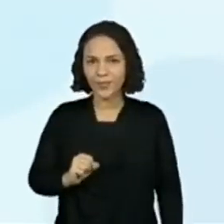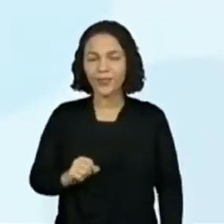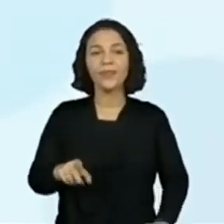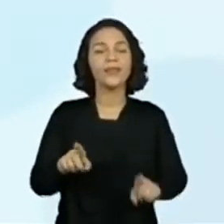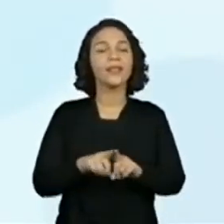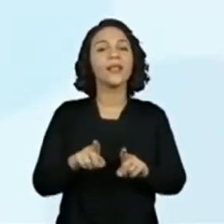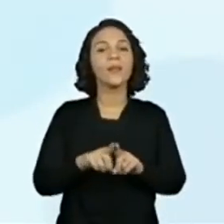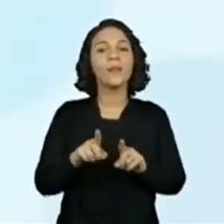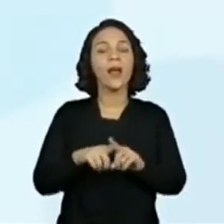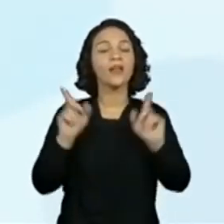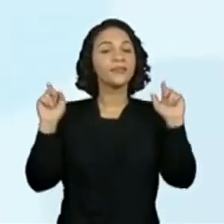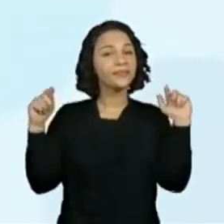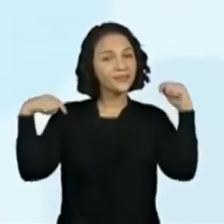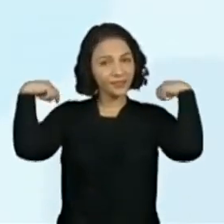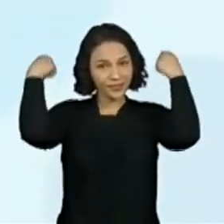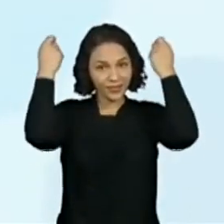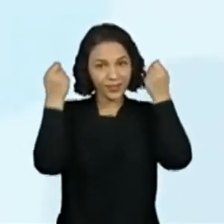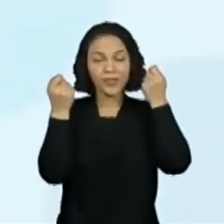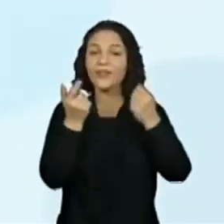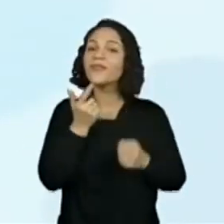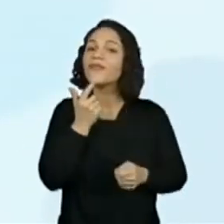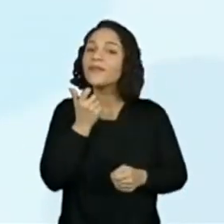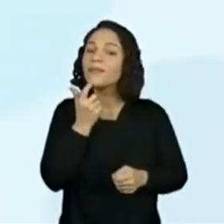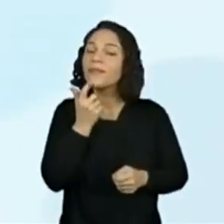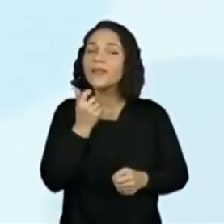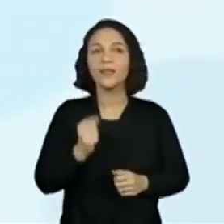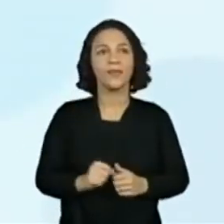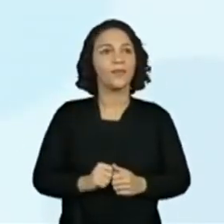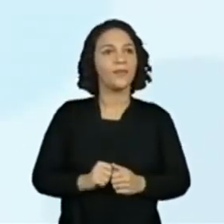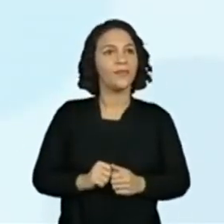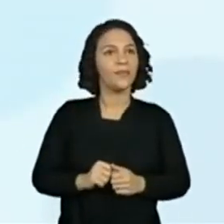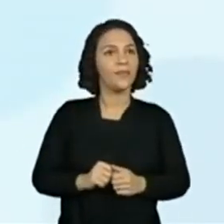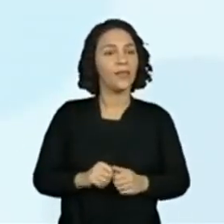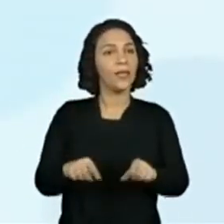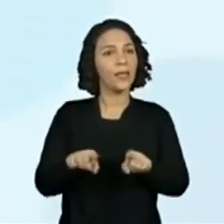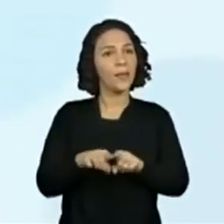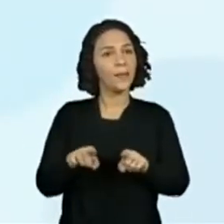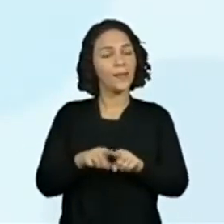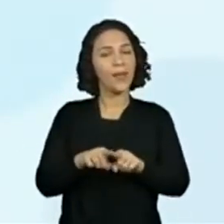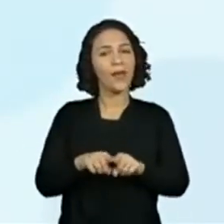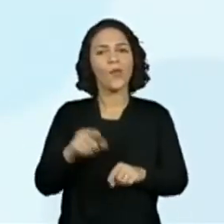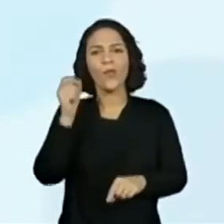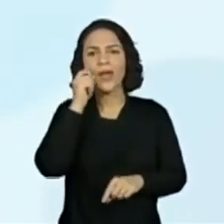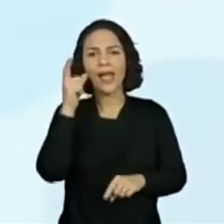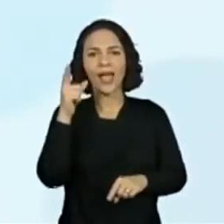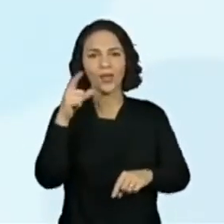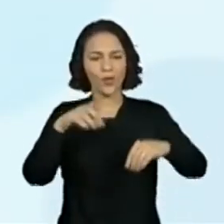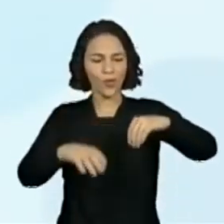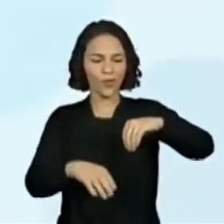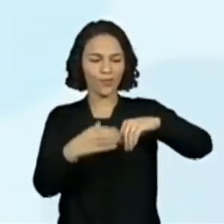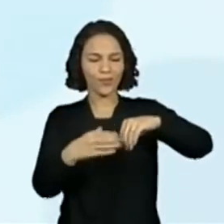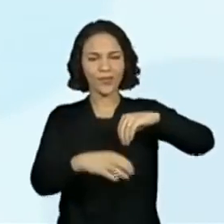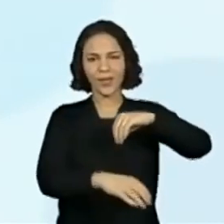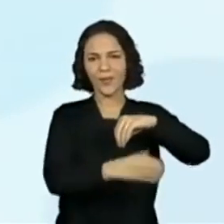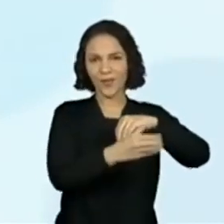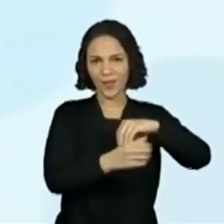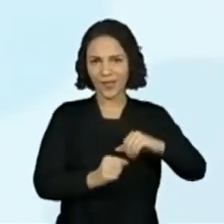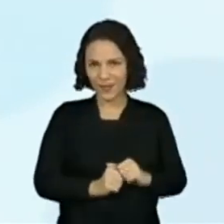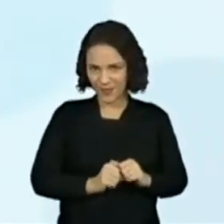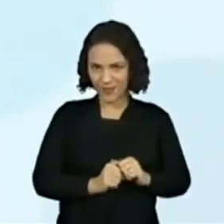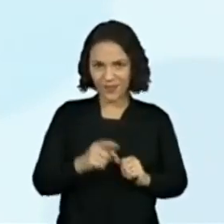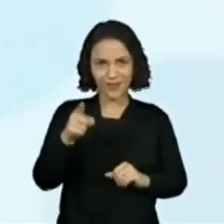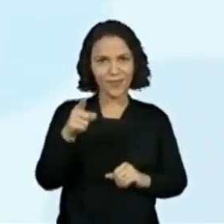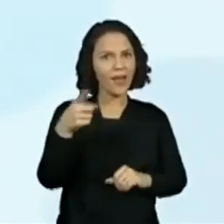Chapeuzinho Vermelho. E temos o Gato de Bota. São clássicos que eles